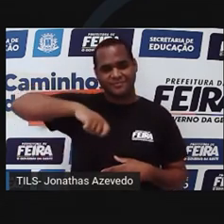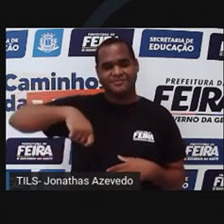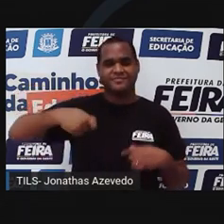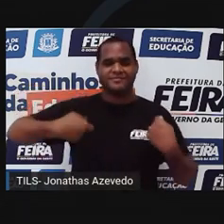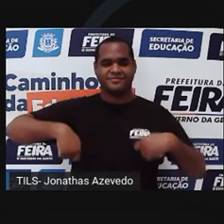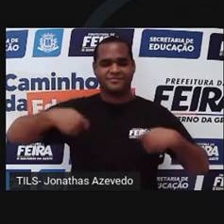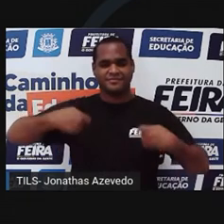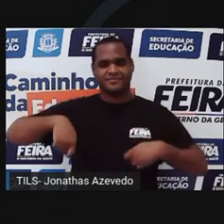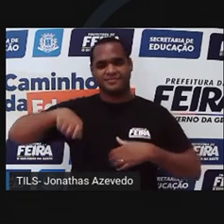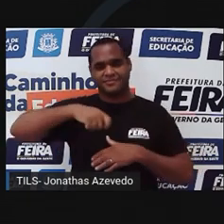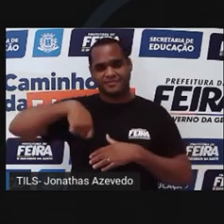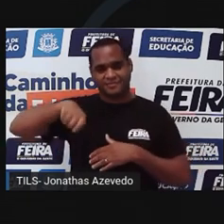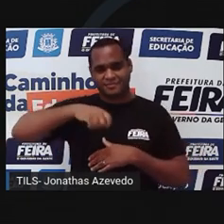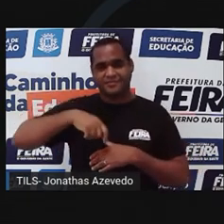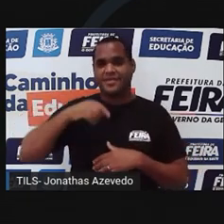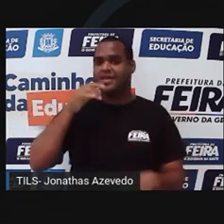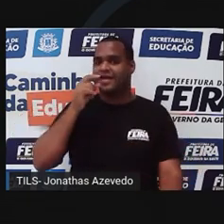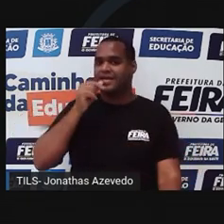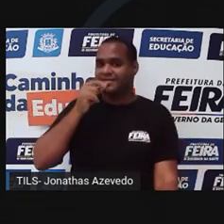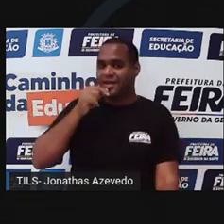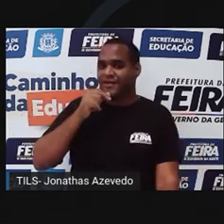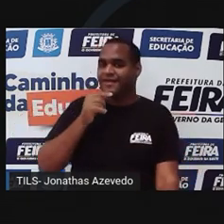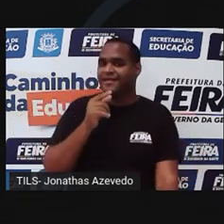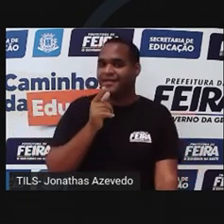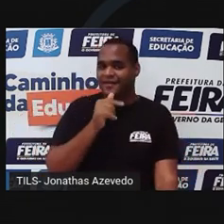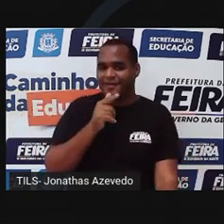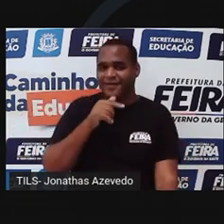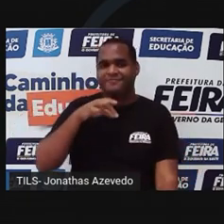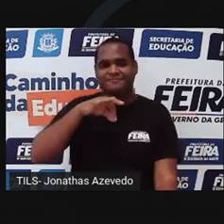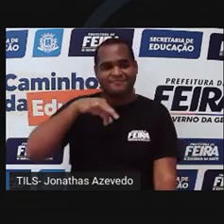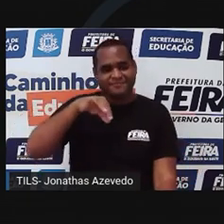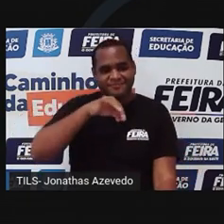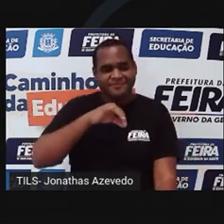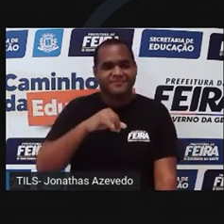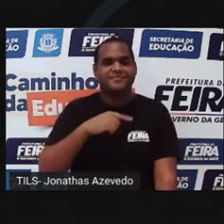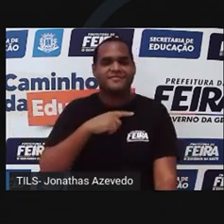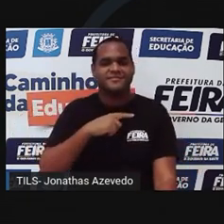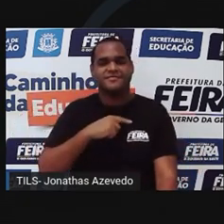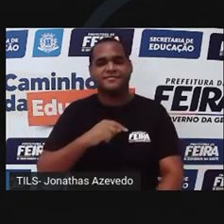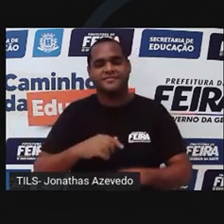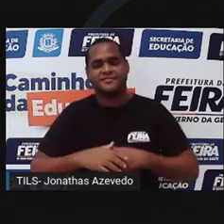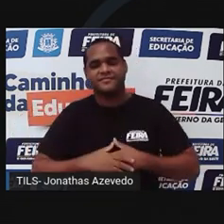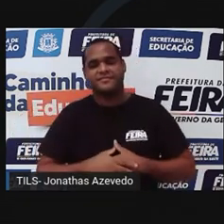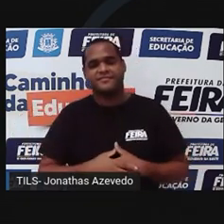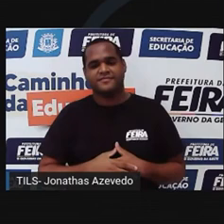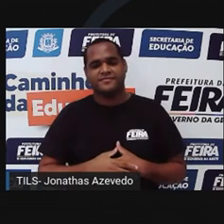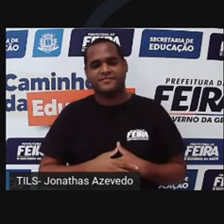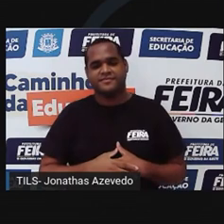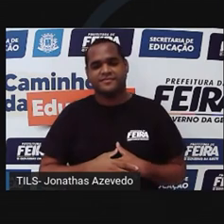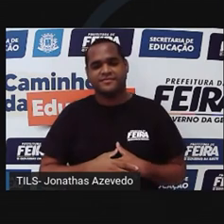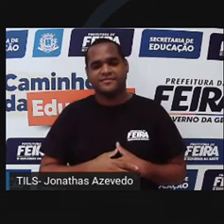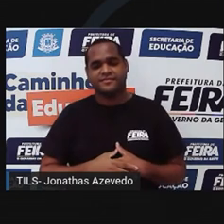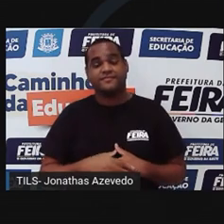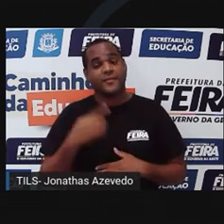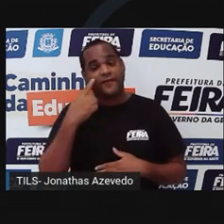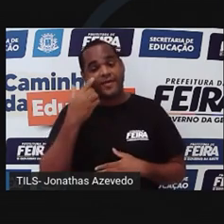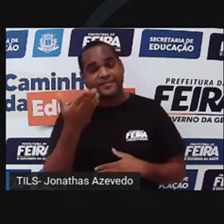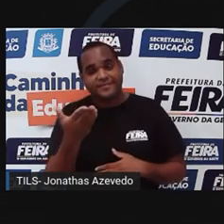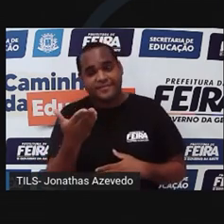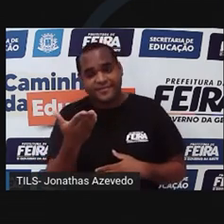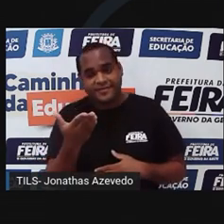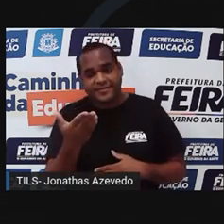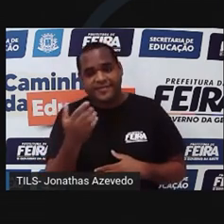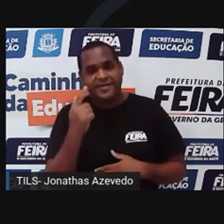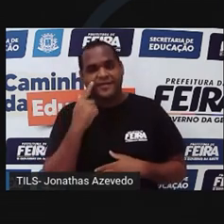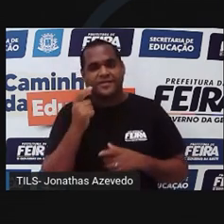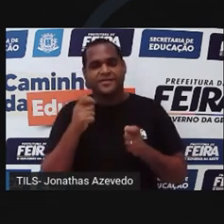A solução ficou bastante saturada, com bastante sal, né? Bem concentrada. Agora vamos ver bem de perto aqui o que irá